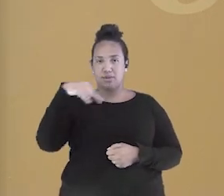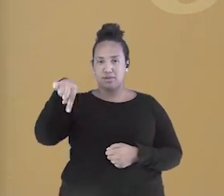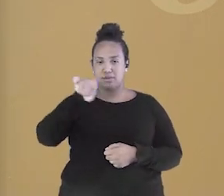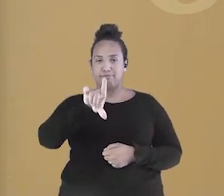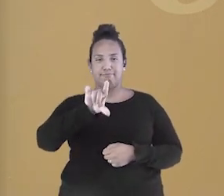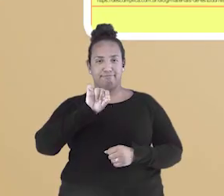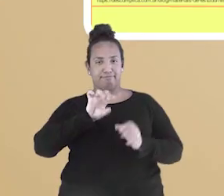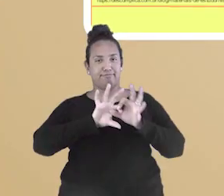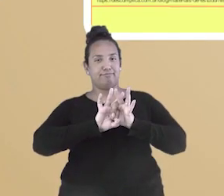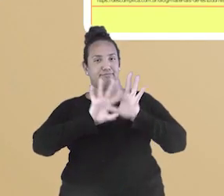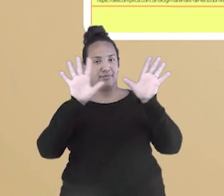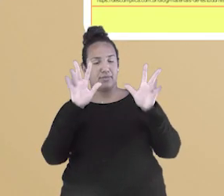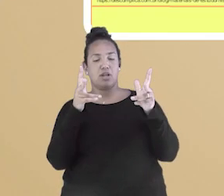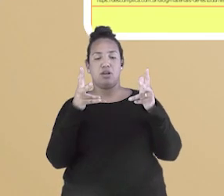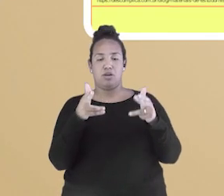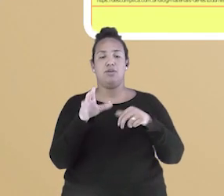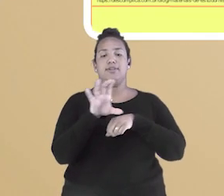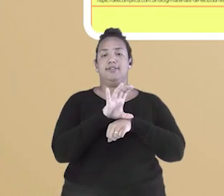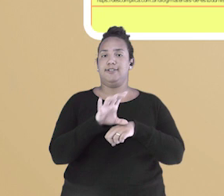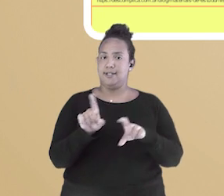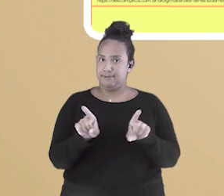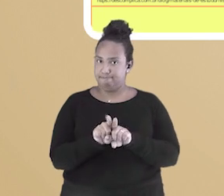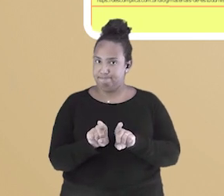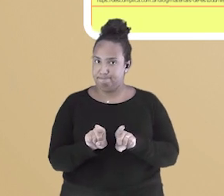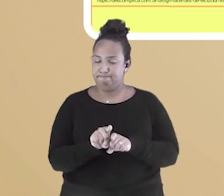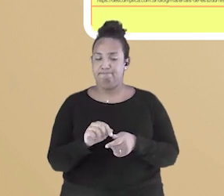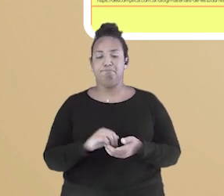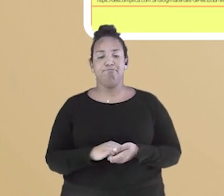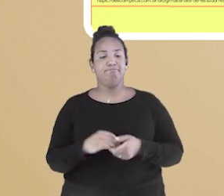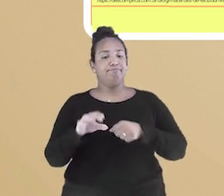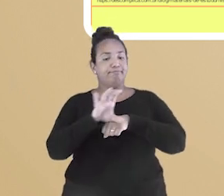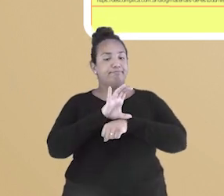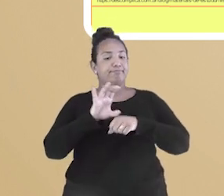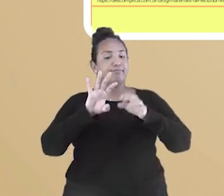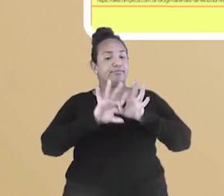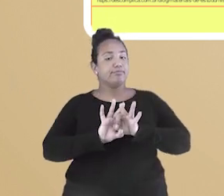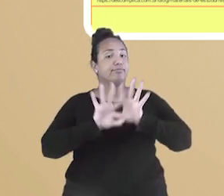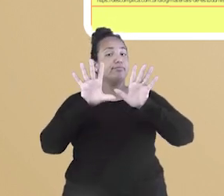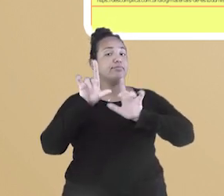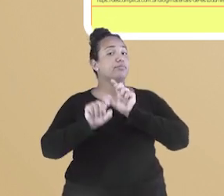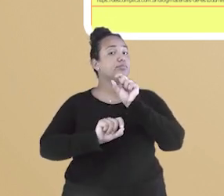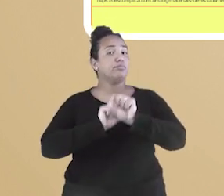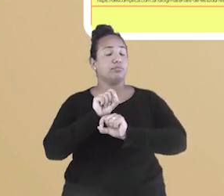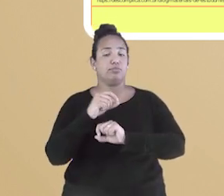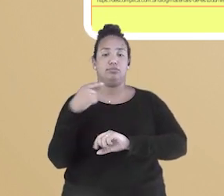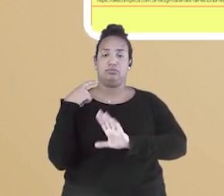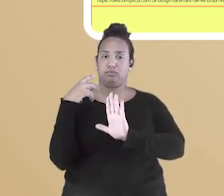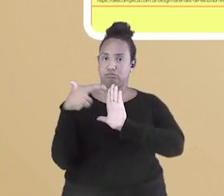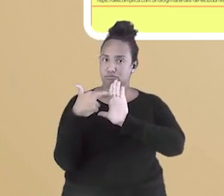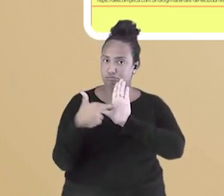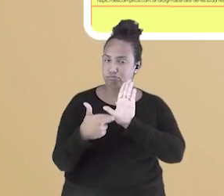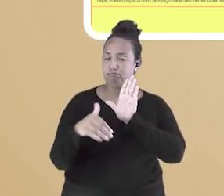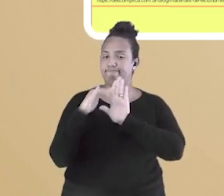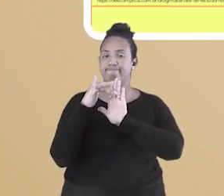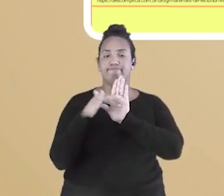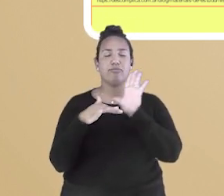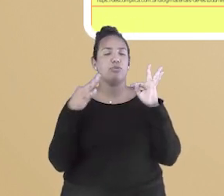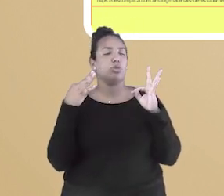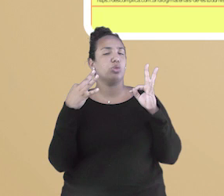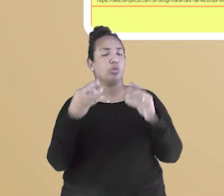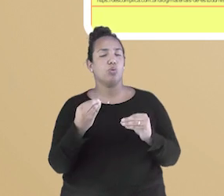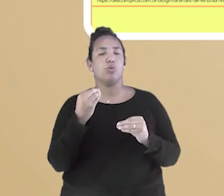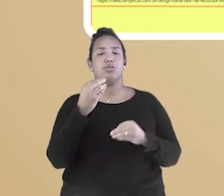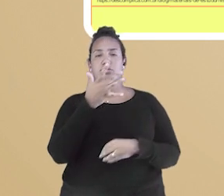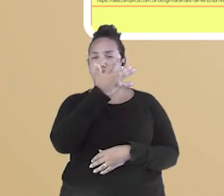a Constituição. Uma Constituição liberal é um conjunto de normas e regras que garante a todos os cidadãos direitos